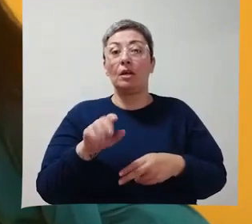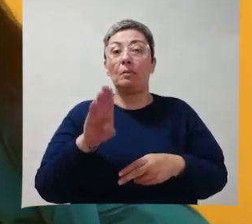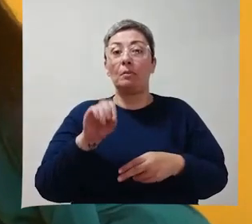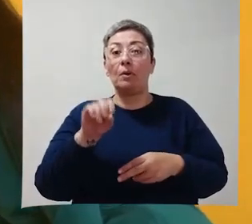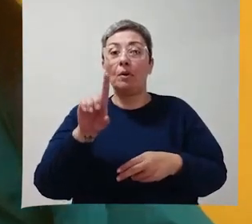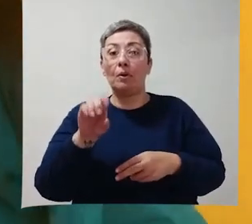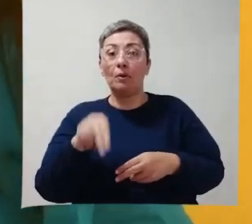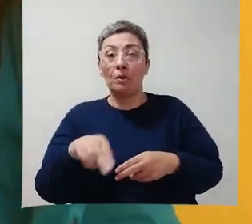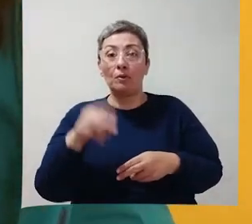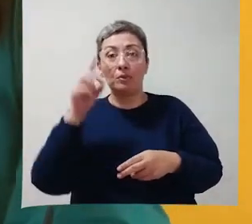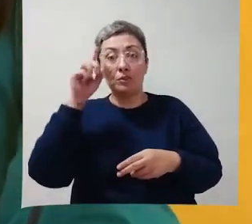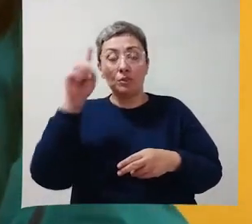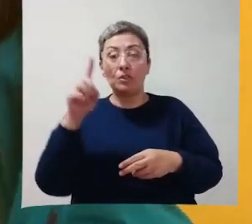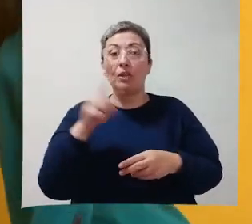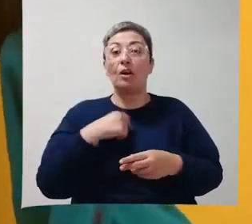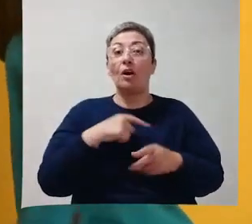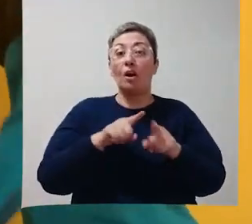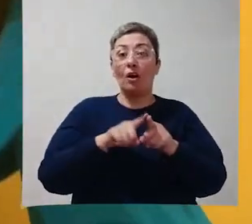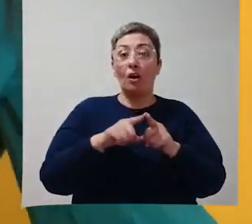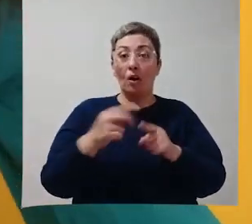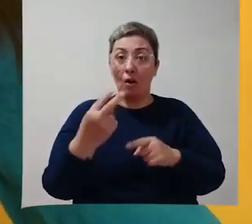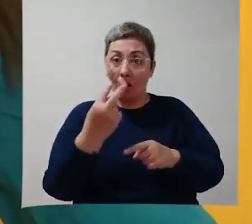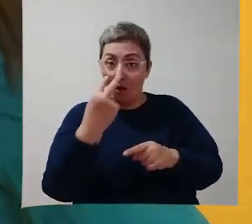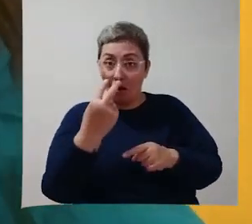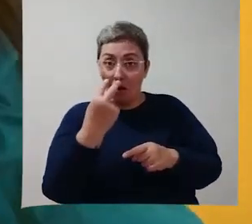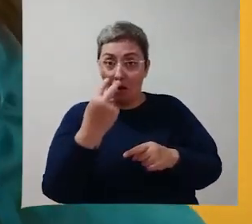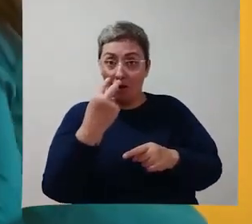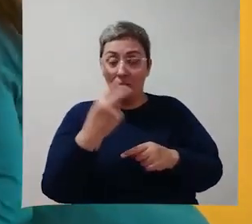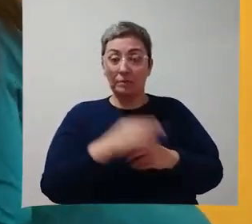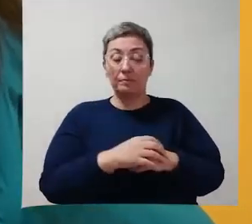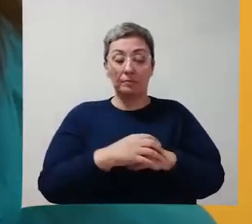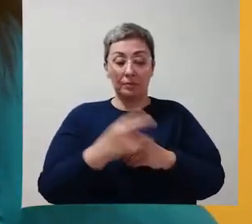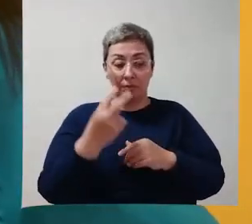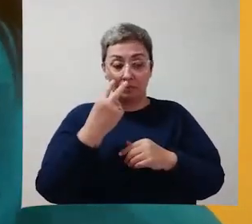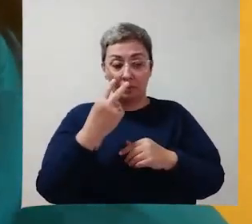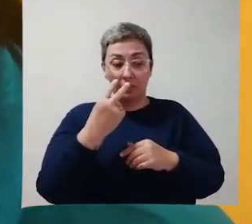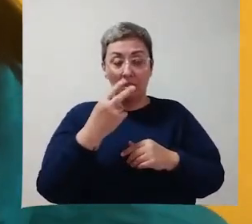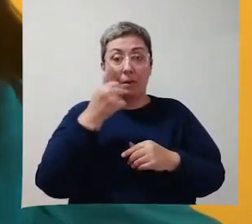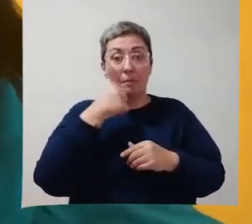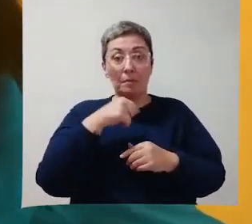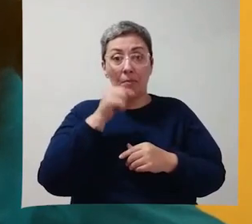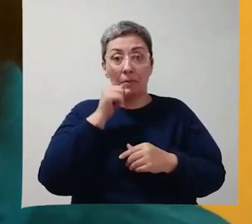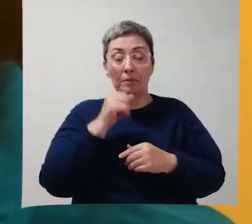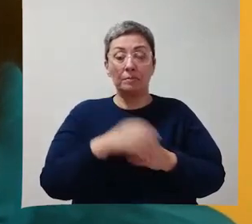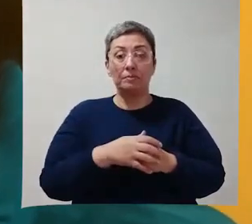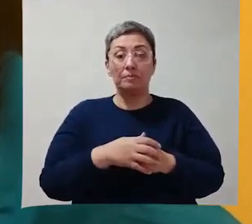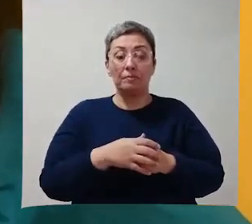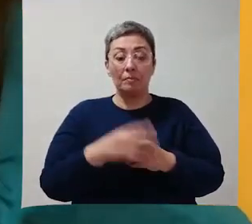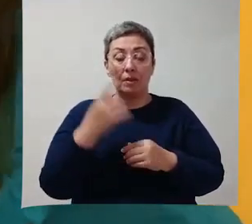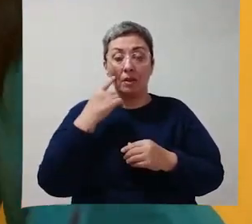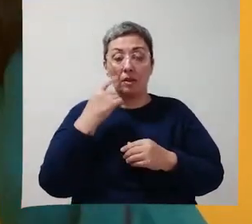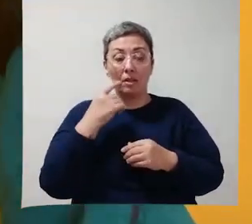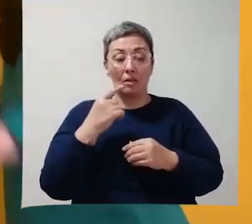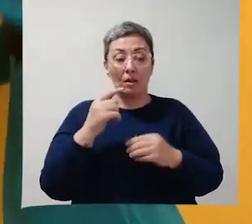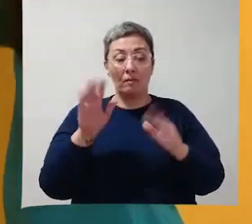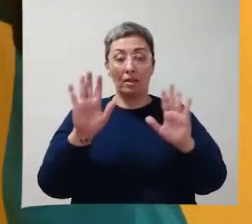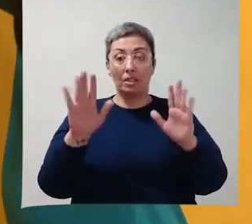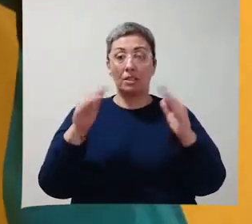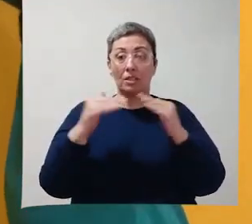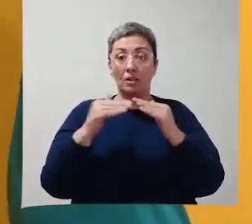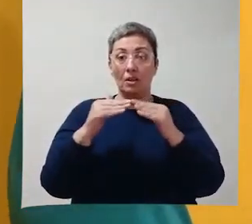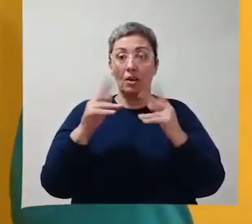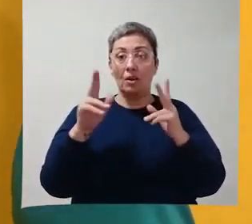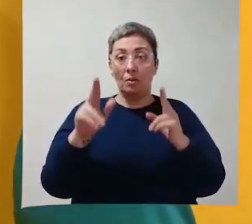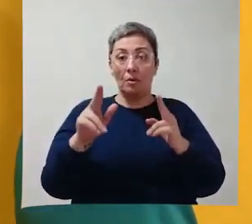Isso! Augusto, olha aqui para mim. Olha aqui para mamãe. Isso! Augusto, faz